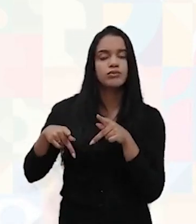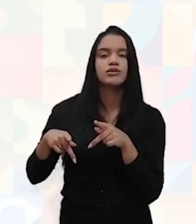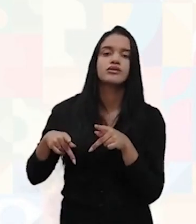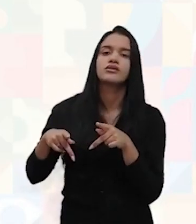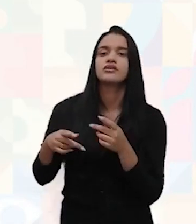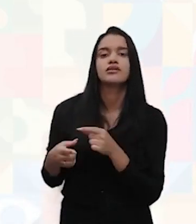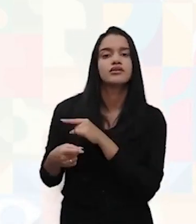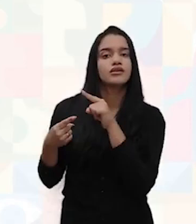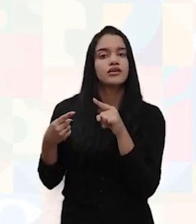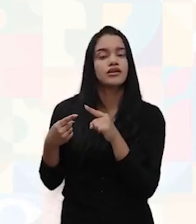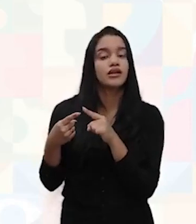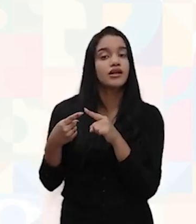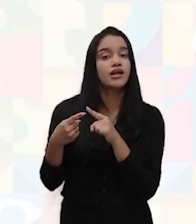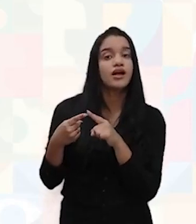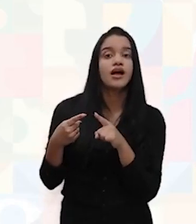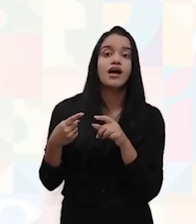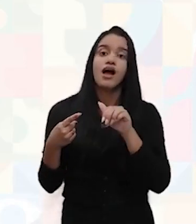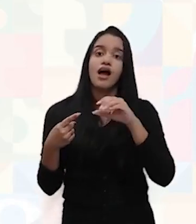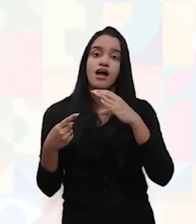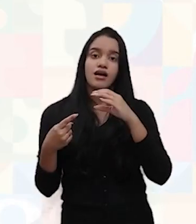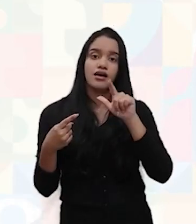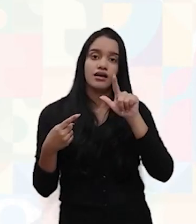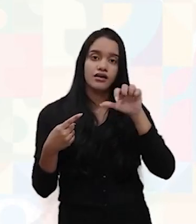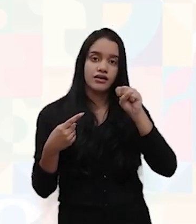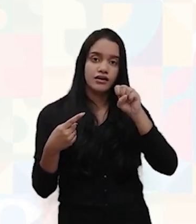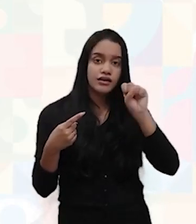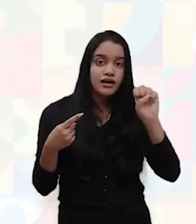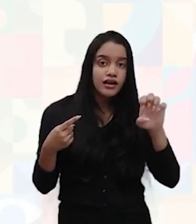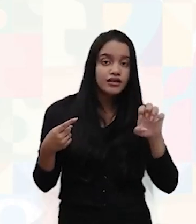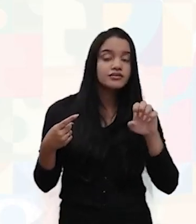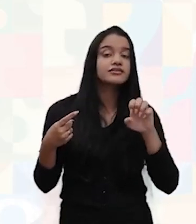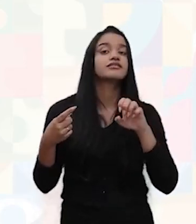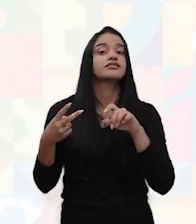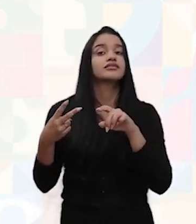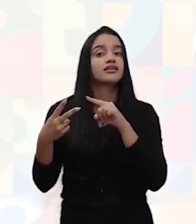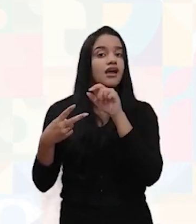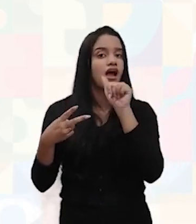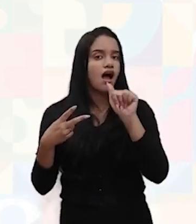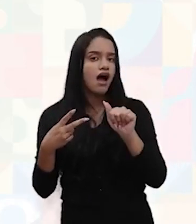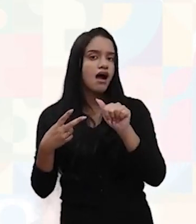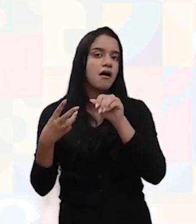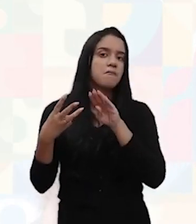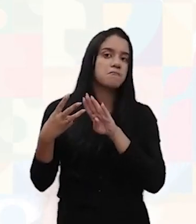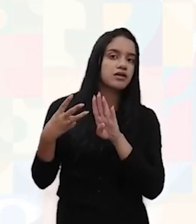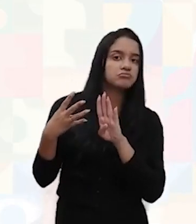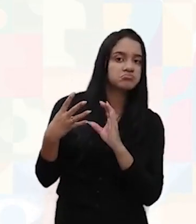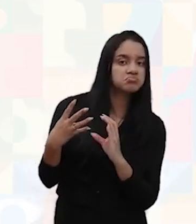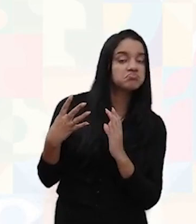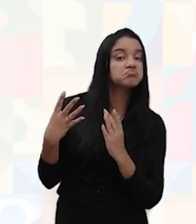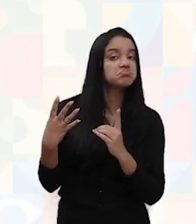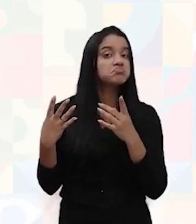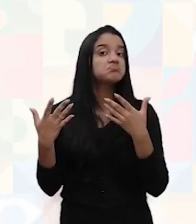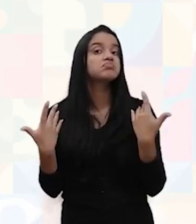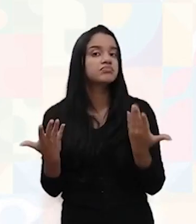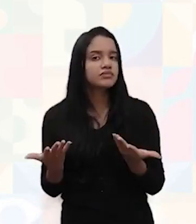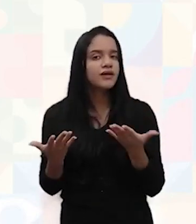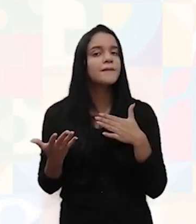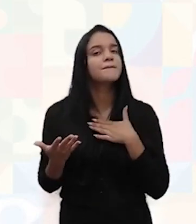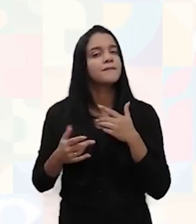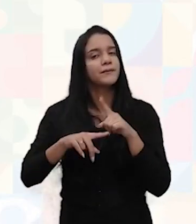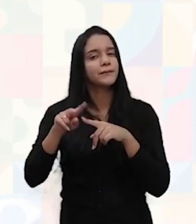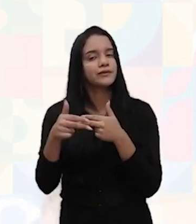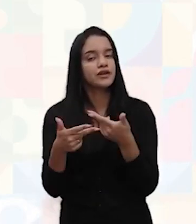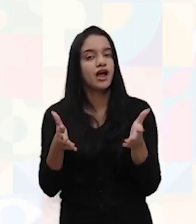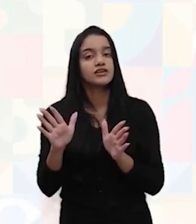A, classe B, classe C? Qual o nível de renda que essa galera tem pra que eu possa entender que o meu produto ele é acessível a